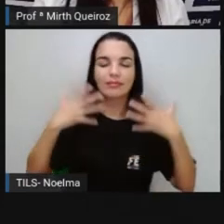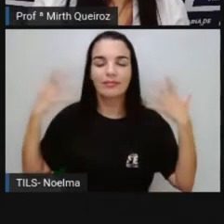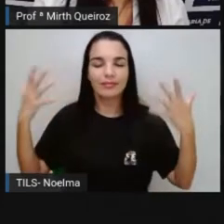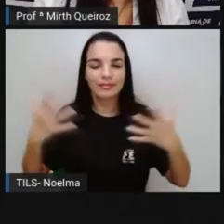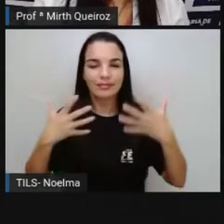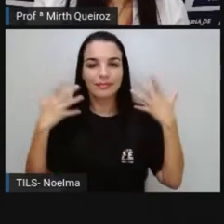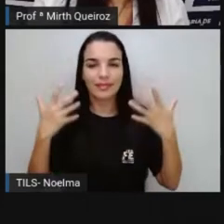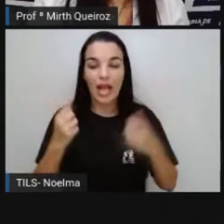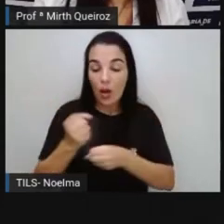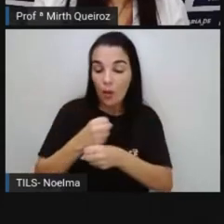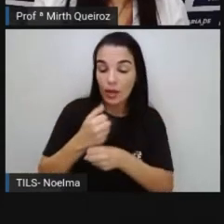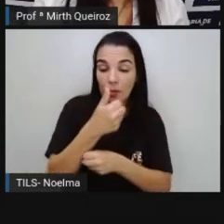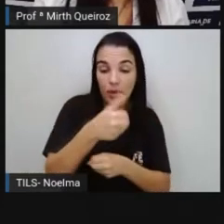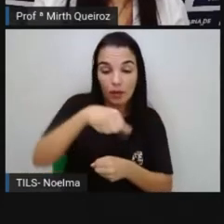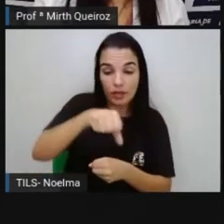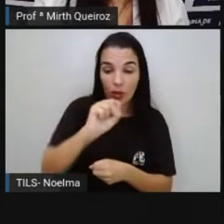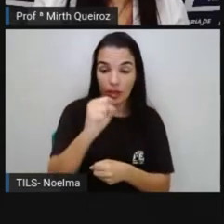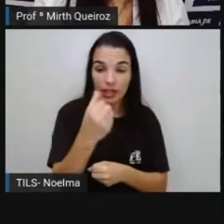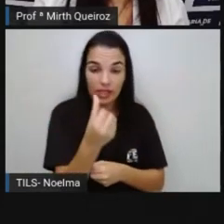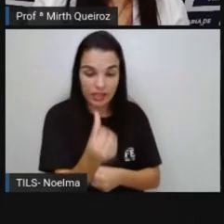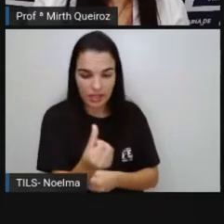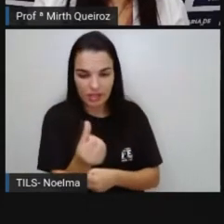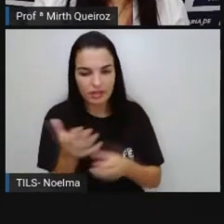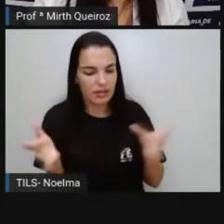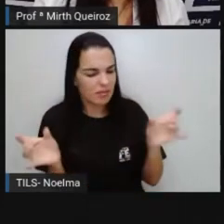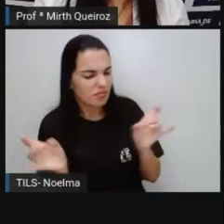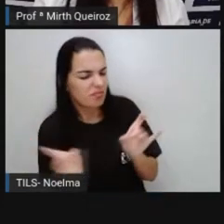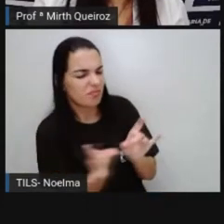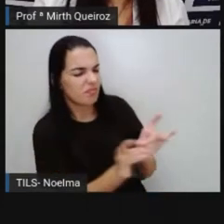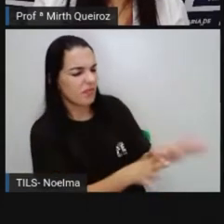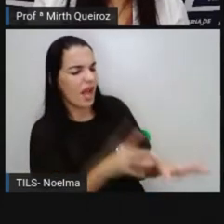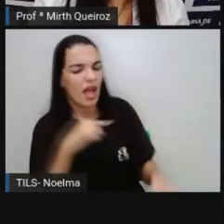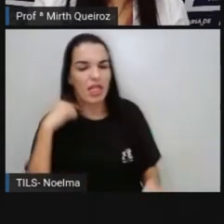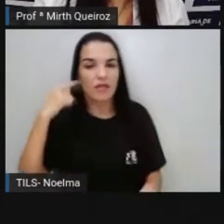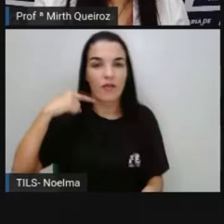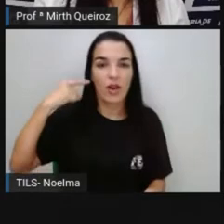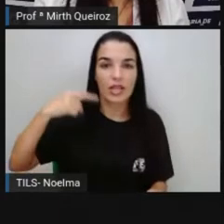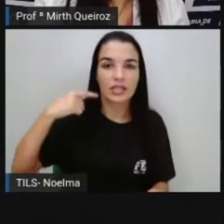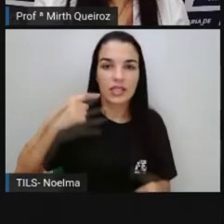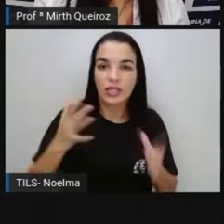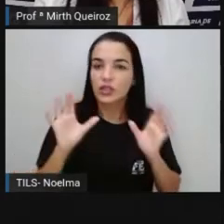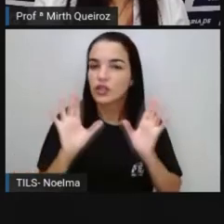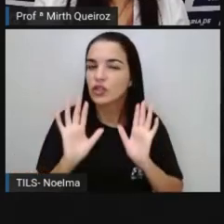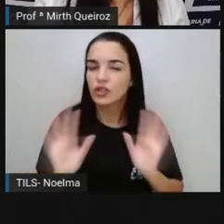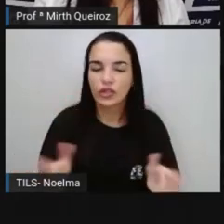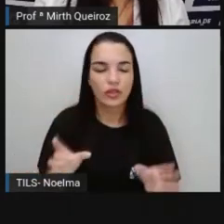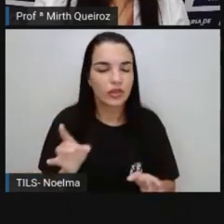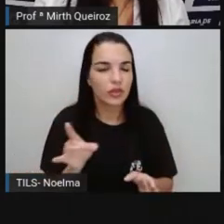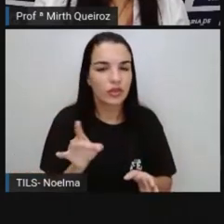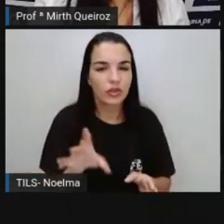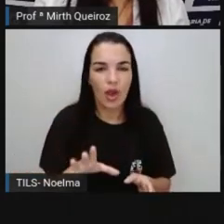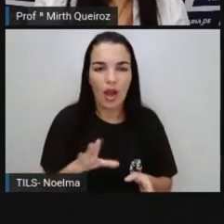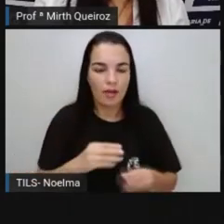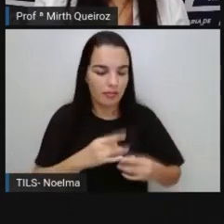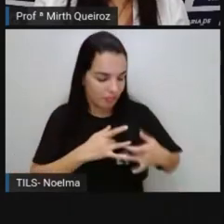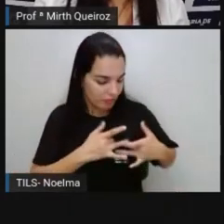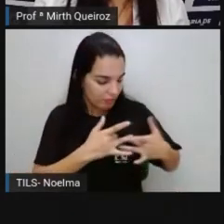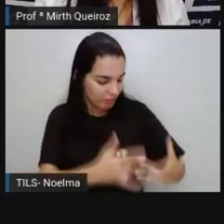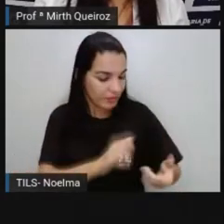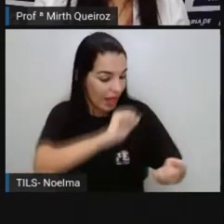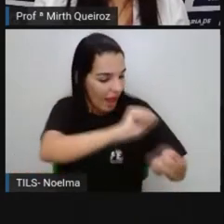de 1986, resolve abandonar a advocacia e se dedicar integralmente à produção